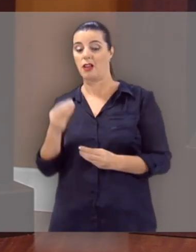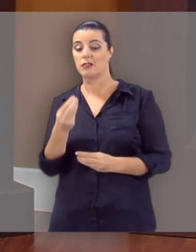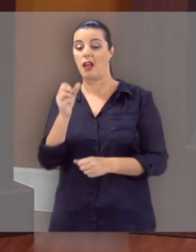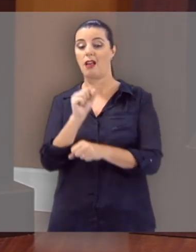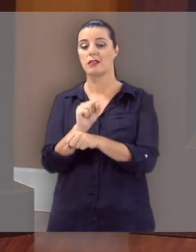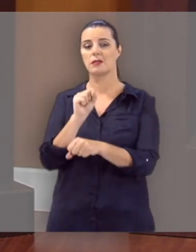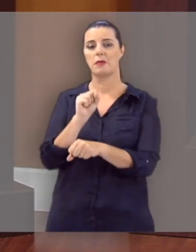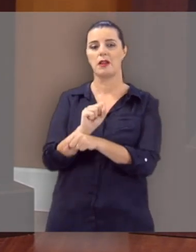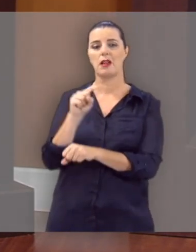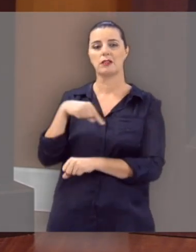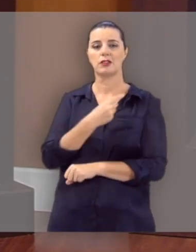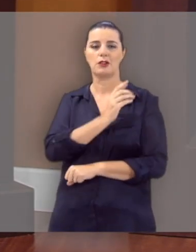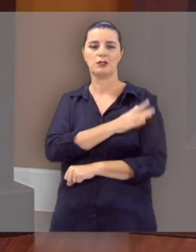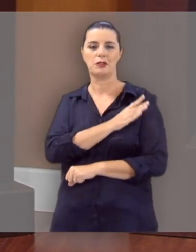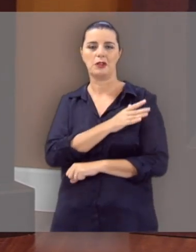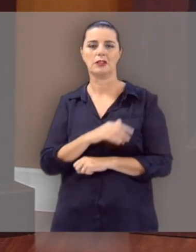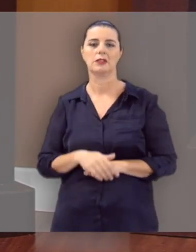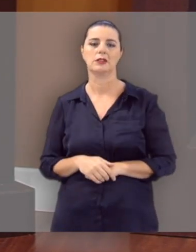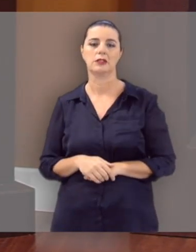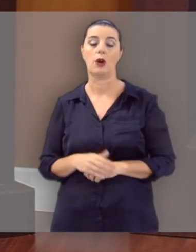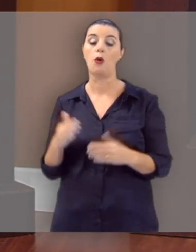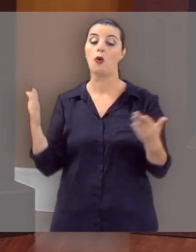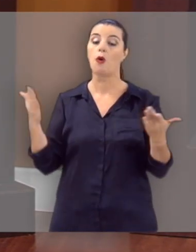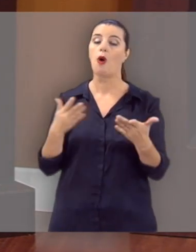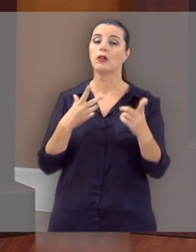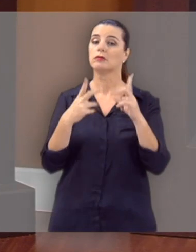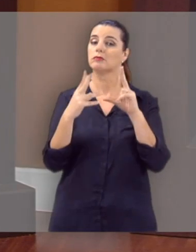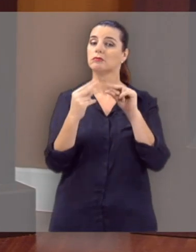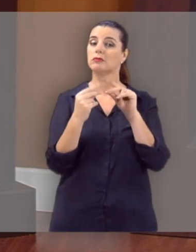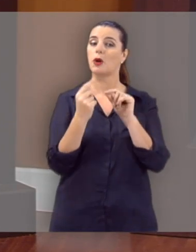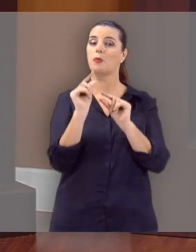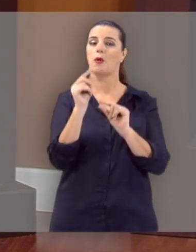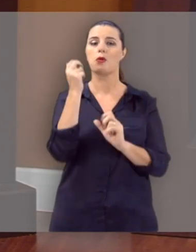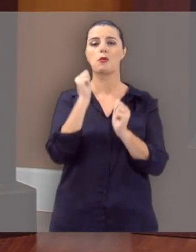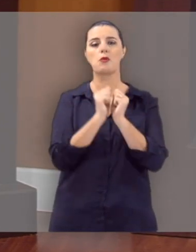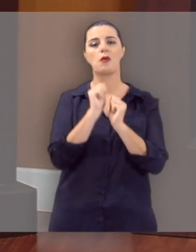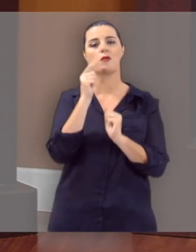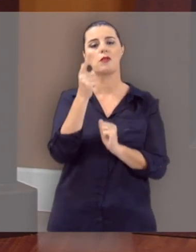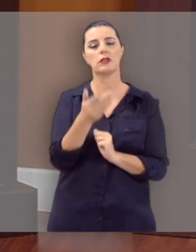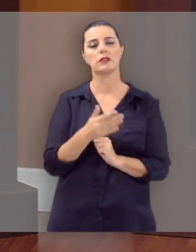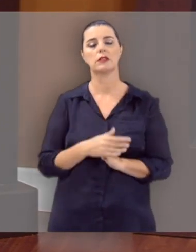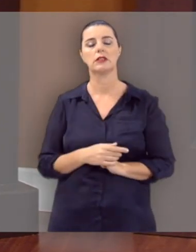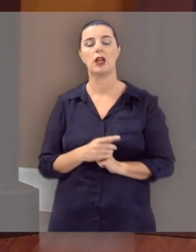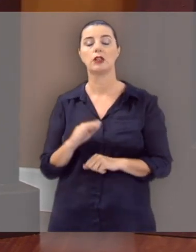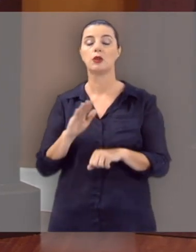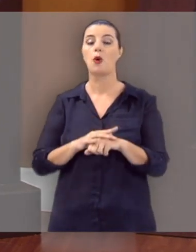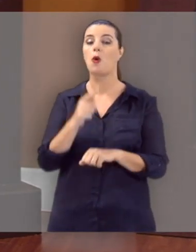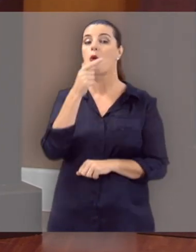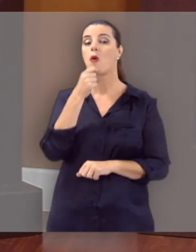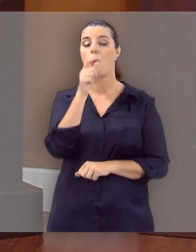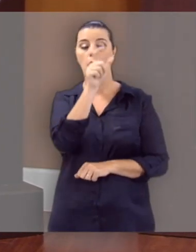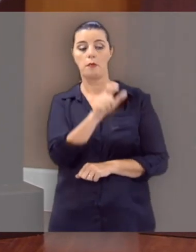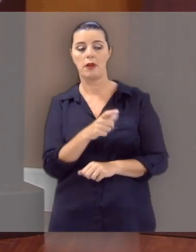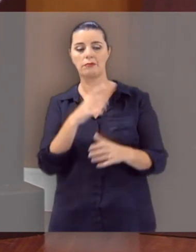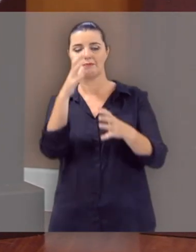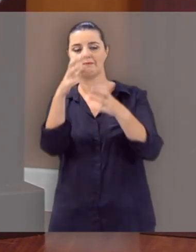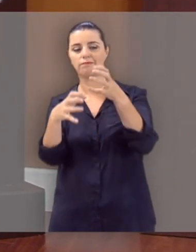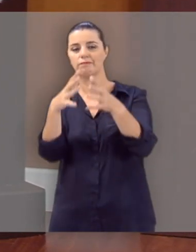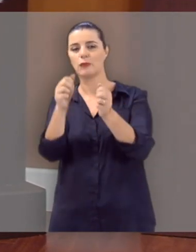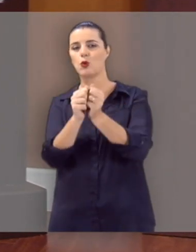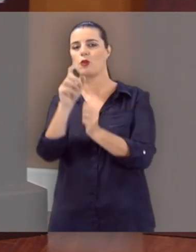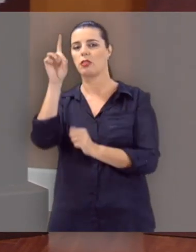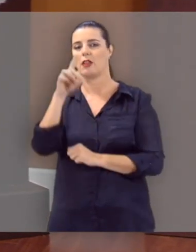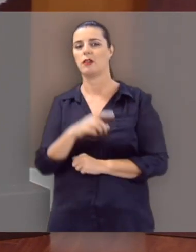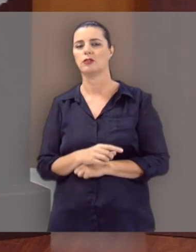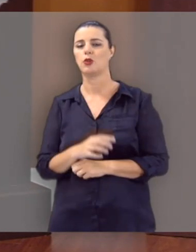é que traz esperança para o nosso coração. Hoje eu quero conversar um pouco com você sobre um homem que lutou com Deus,